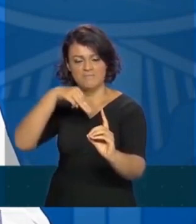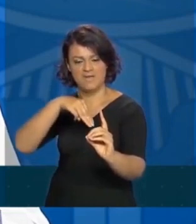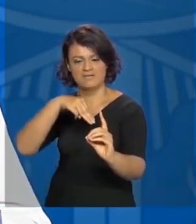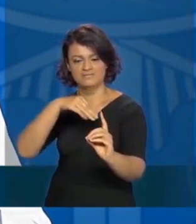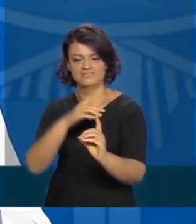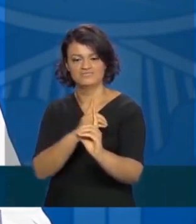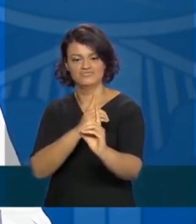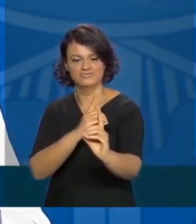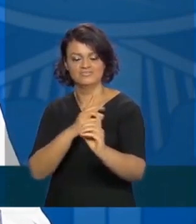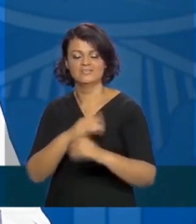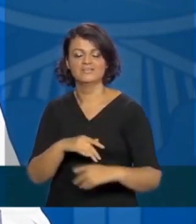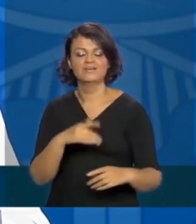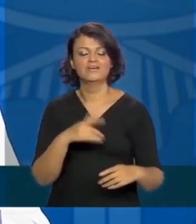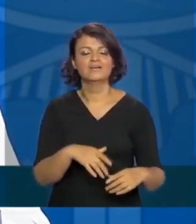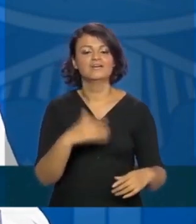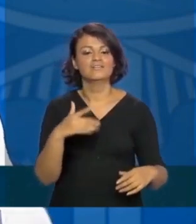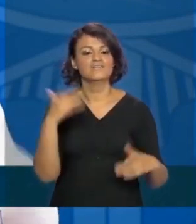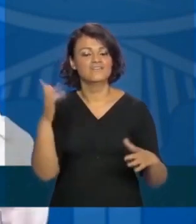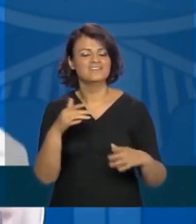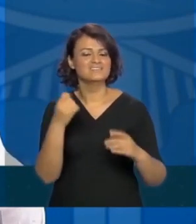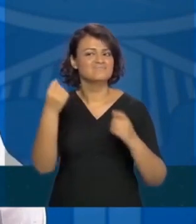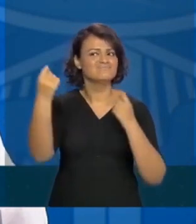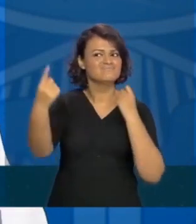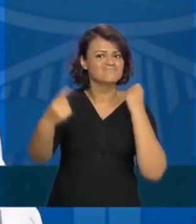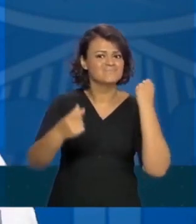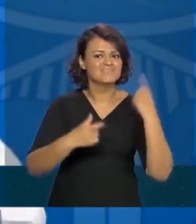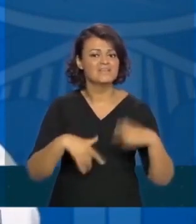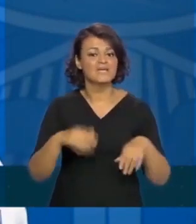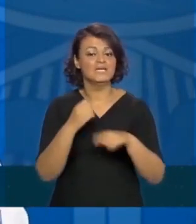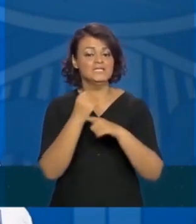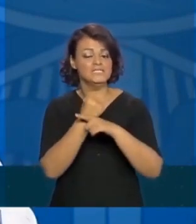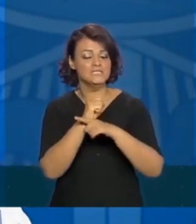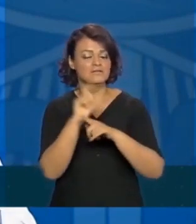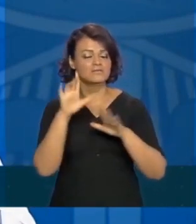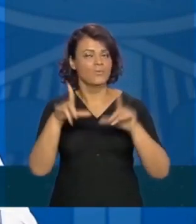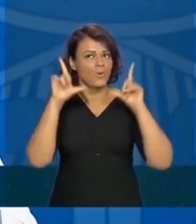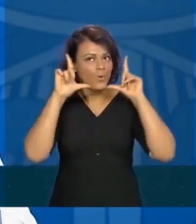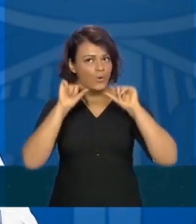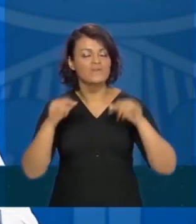faça isso de uma maneira pontual desestressou um pouco volta para casa vamos lá um pouco